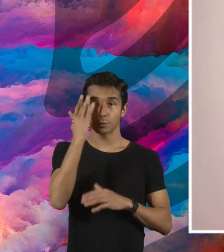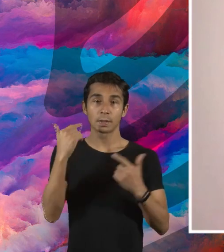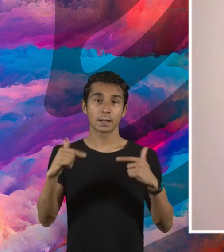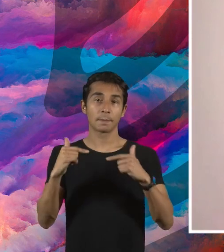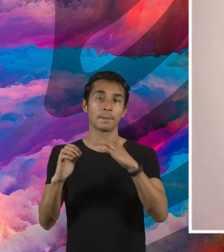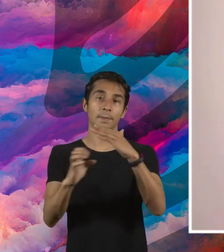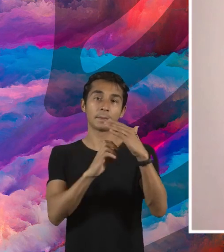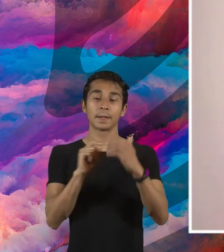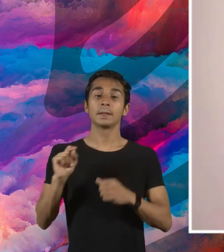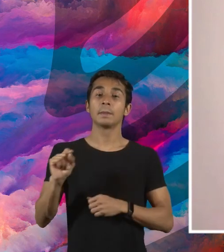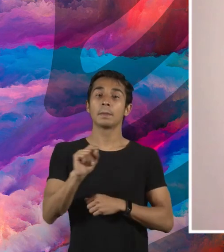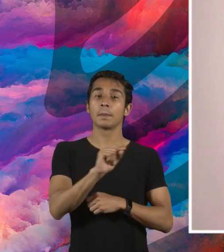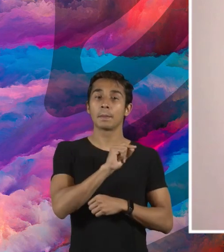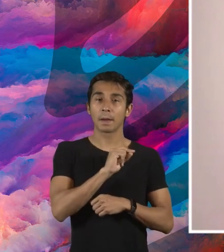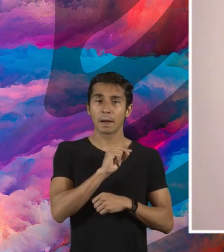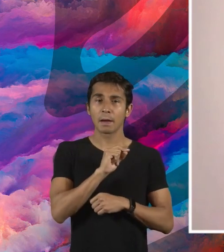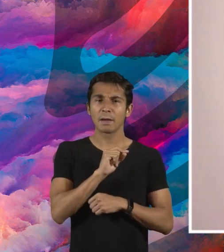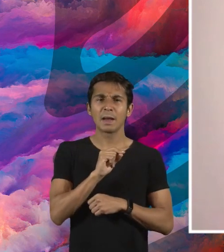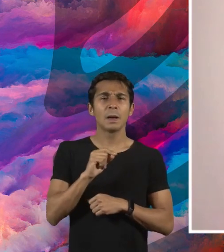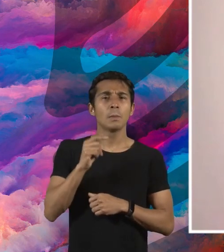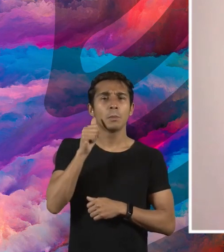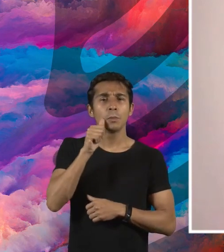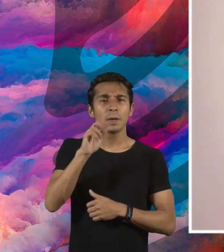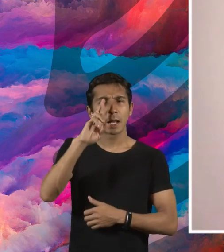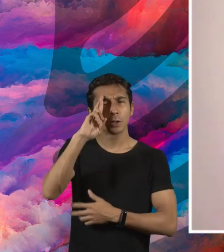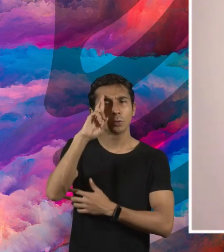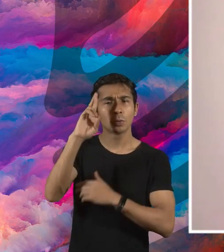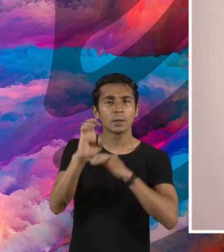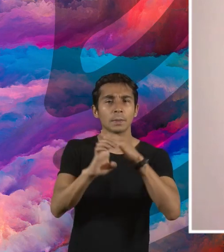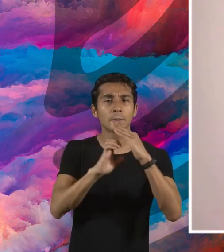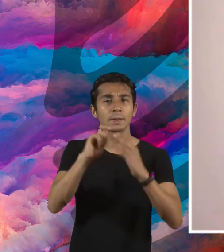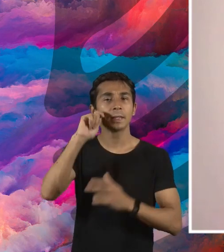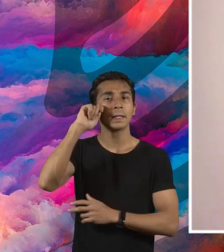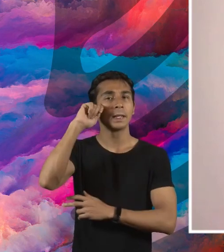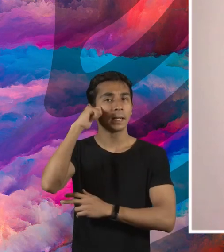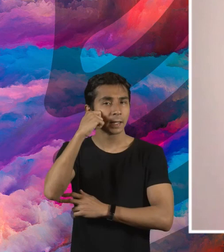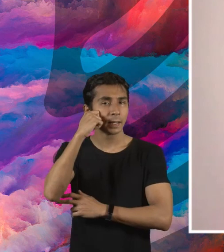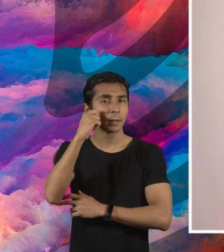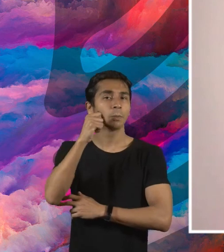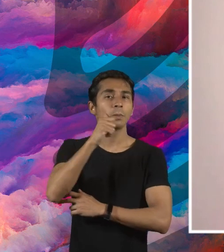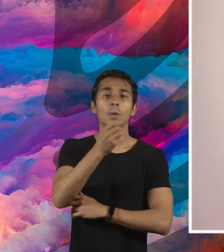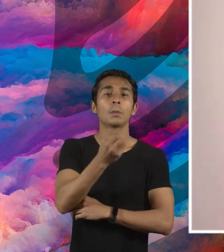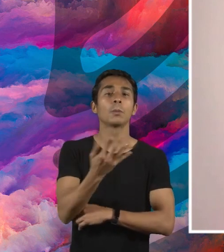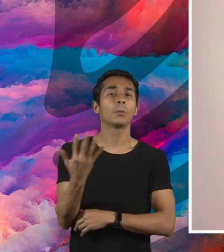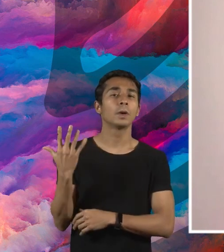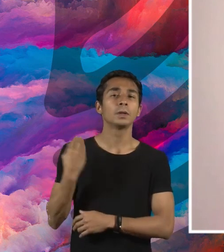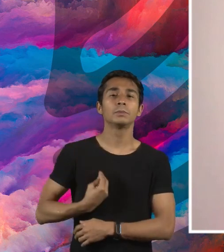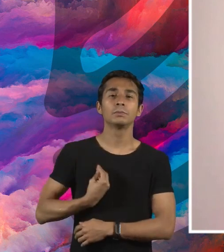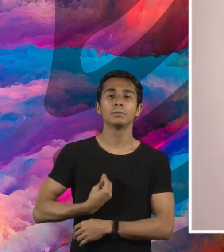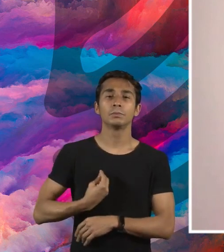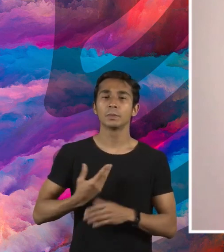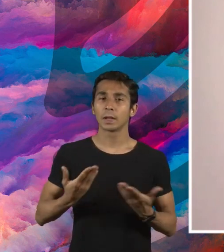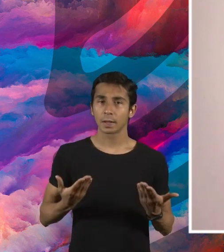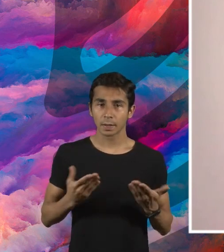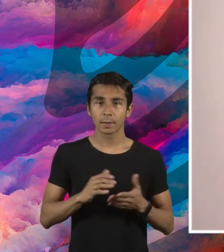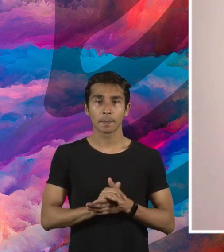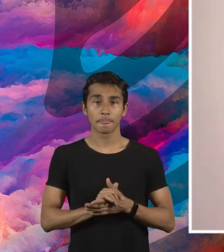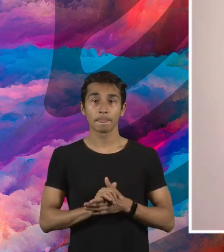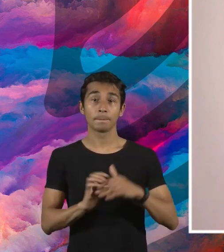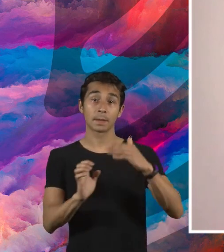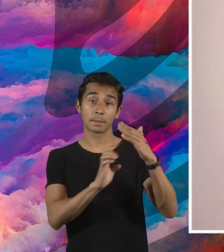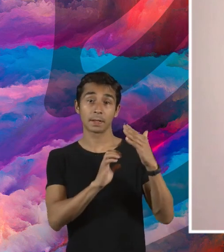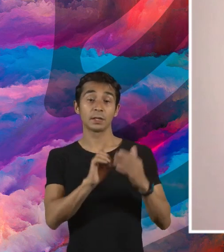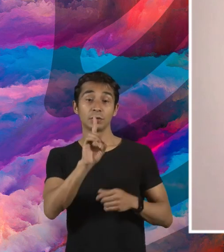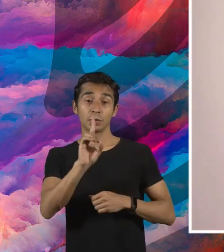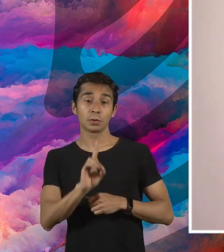quantas CEOs negras a gente tem hoje de grandes empresas, quantas diretoria de empresas, eu mesmo que trabalho com cosméticos e vou em eventos